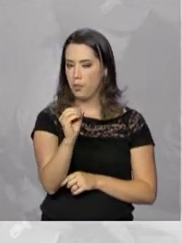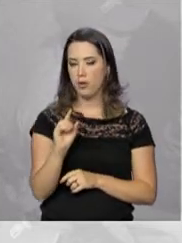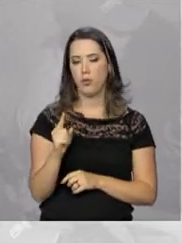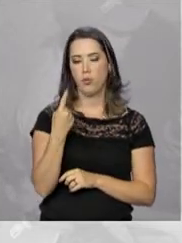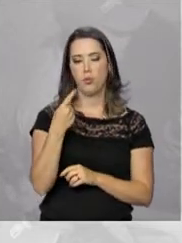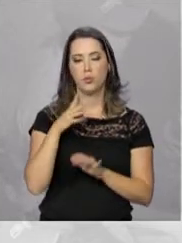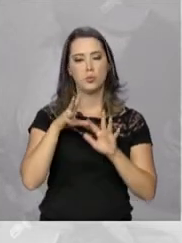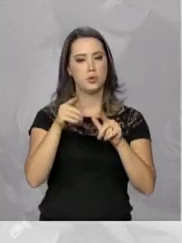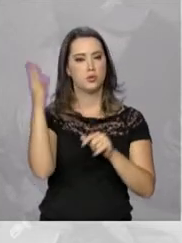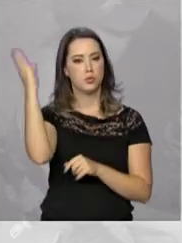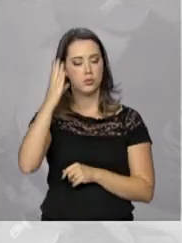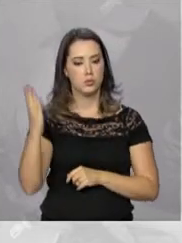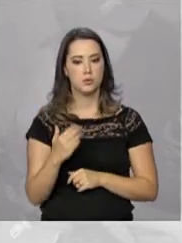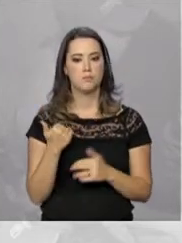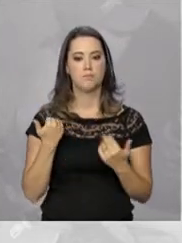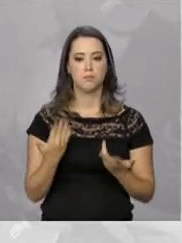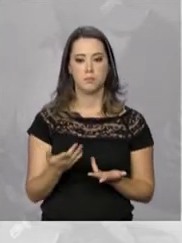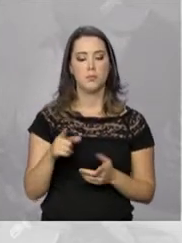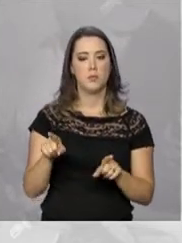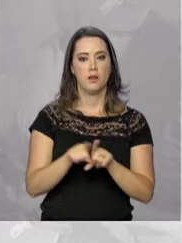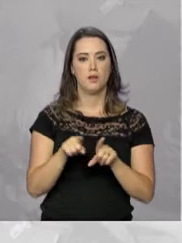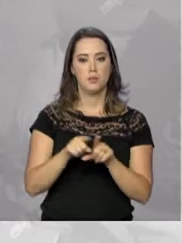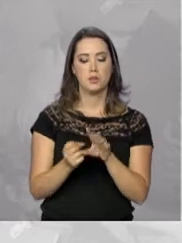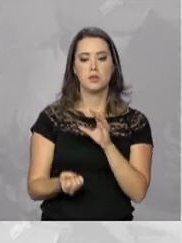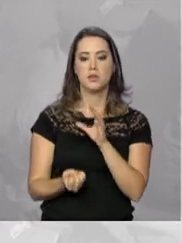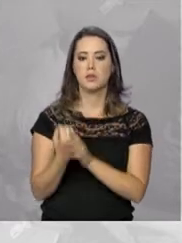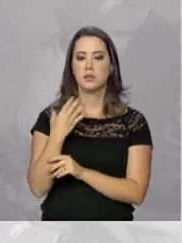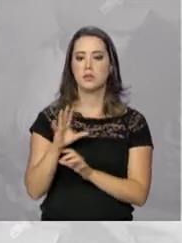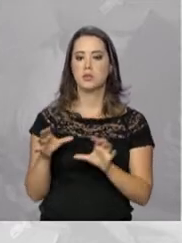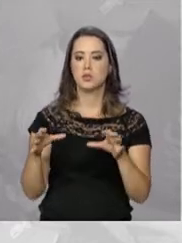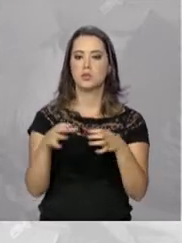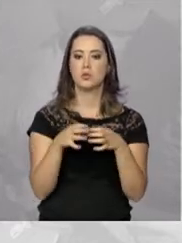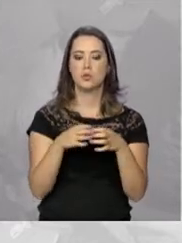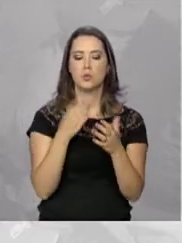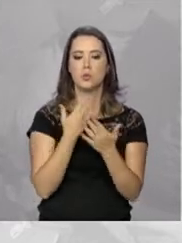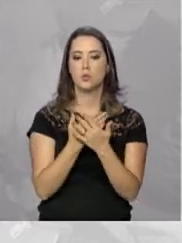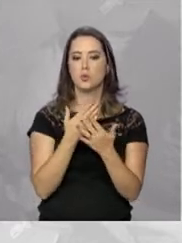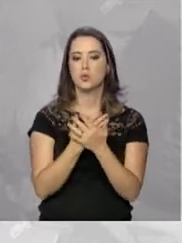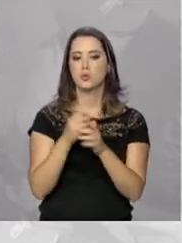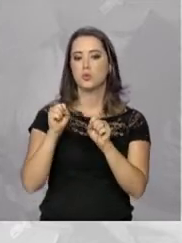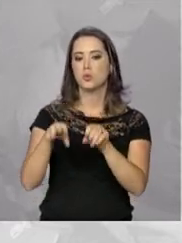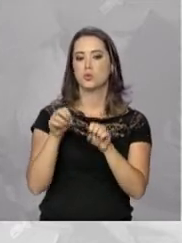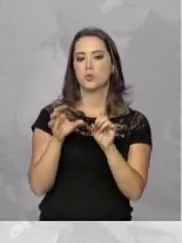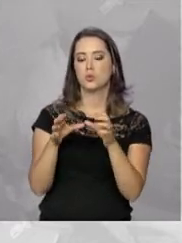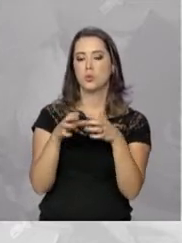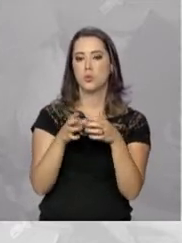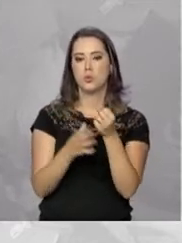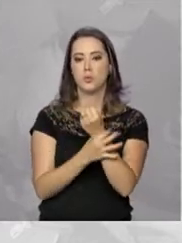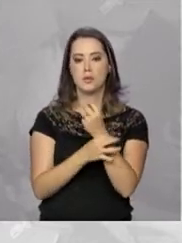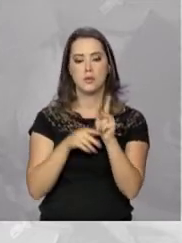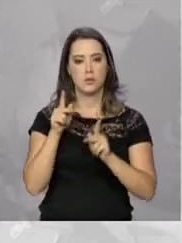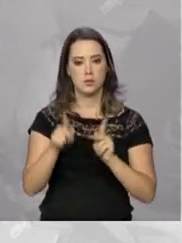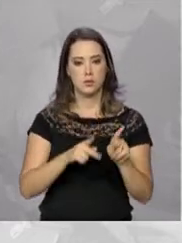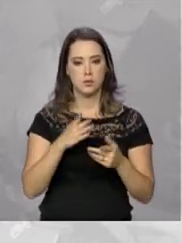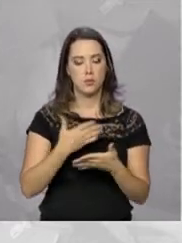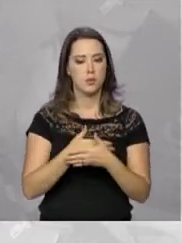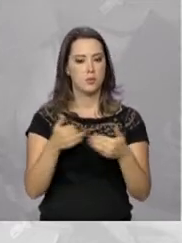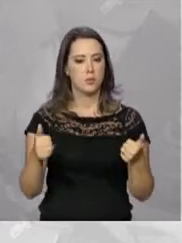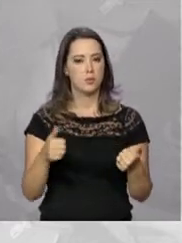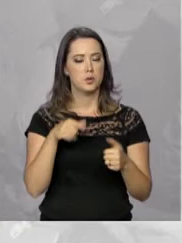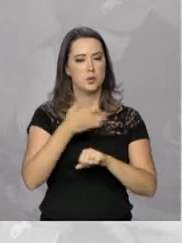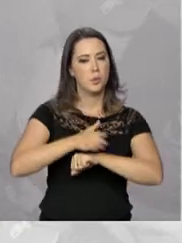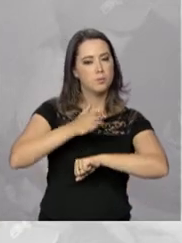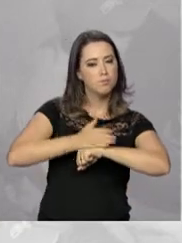única para todo o país. Está prevista ainda a criação de redes de estudos e educação na área de segurança pública, para melhorar a